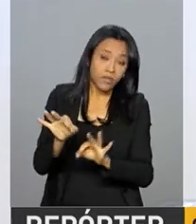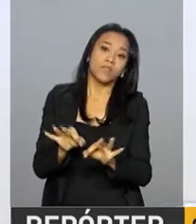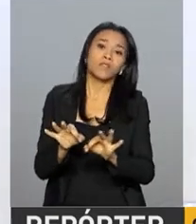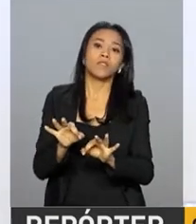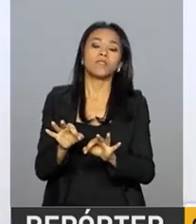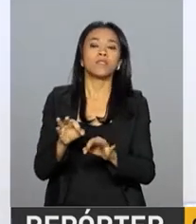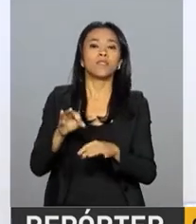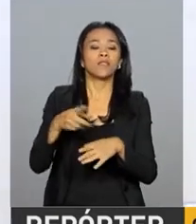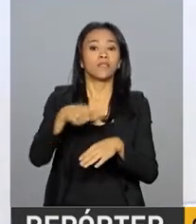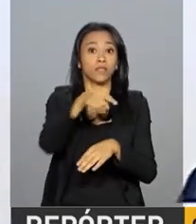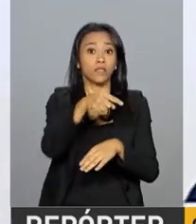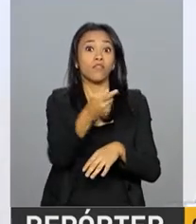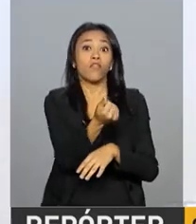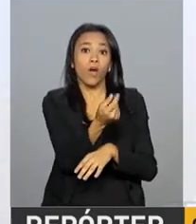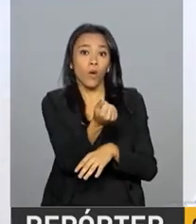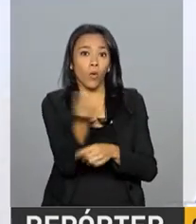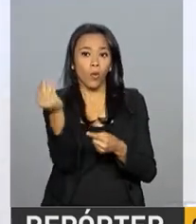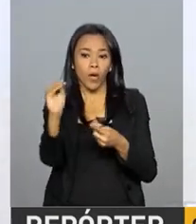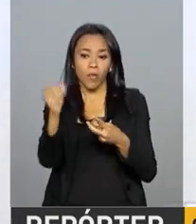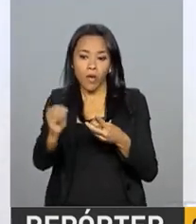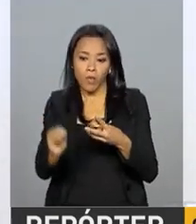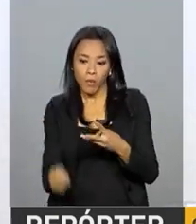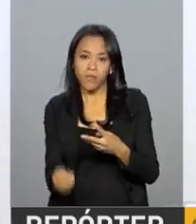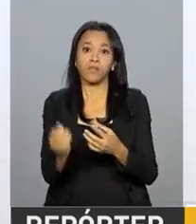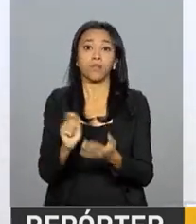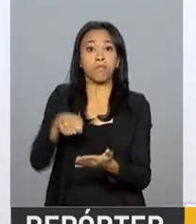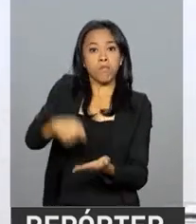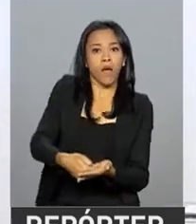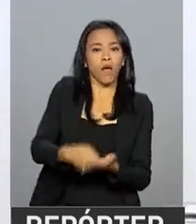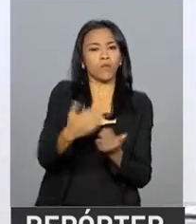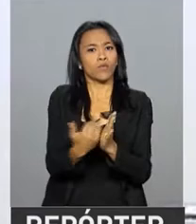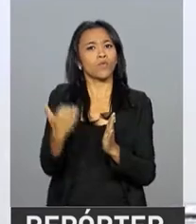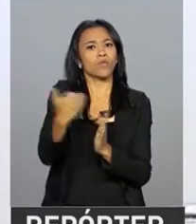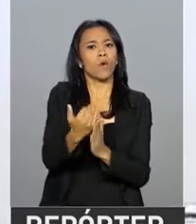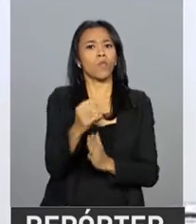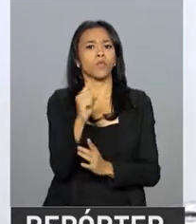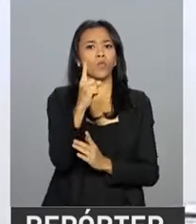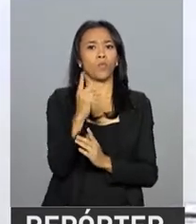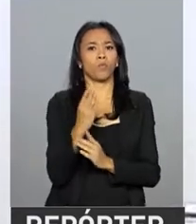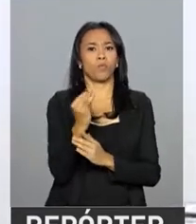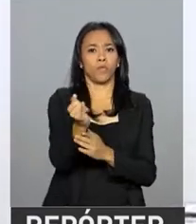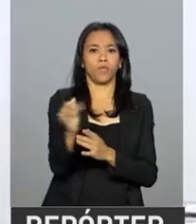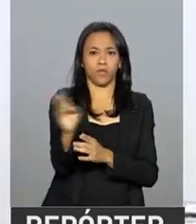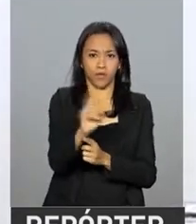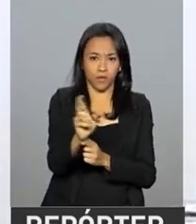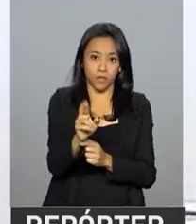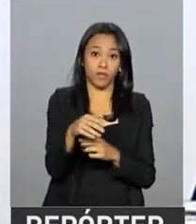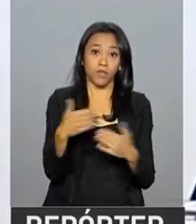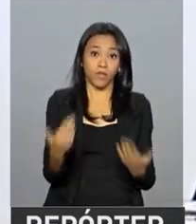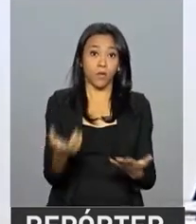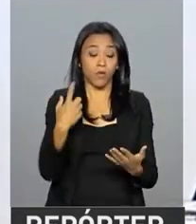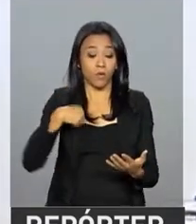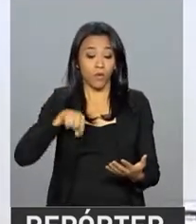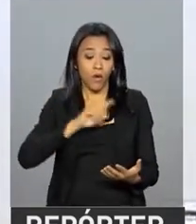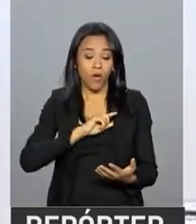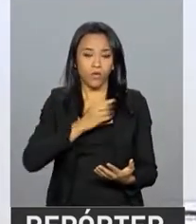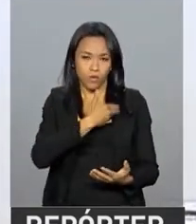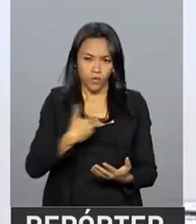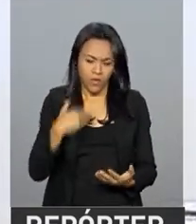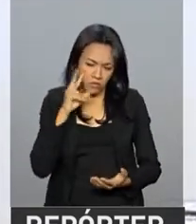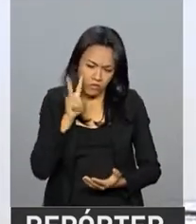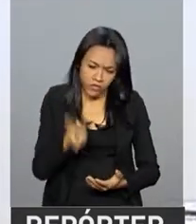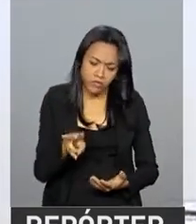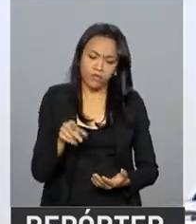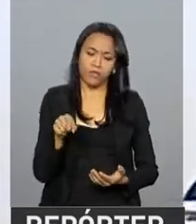valores a serem pagos, já sobe mais um bilhão de reais. E nós nos deparamos, muitas